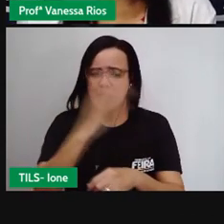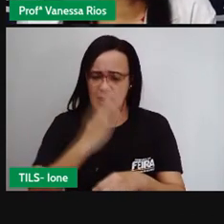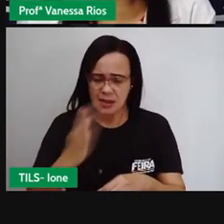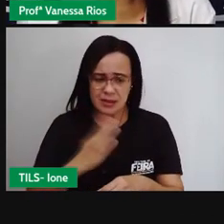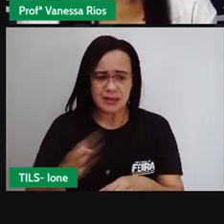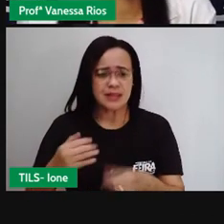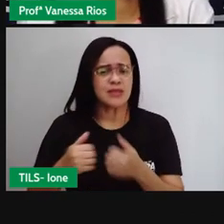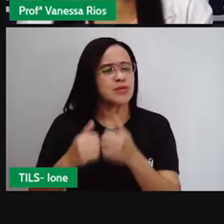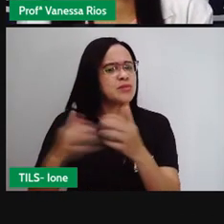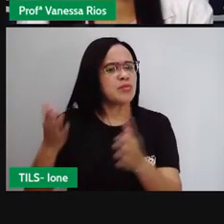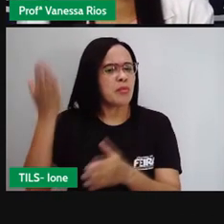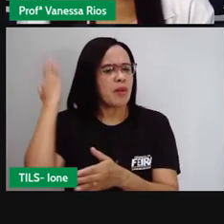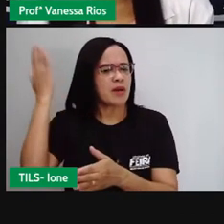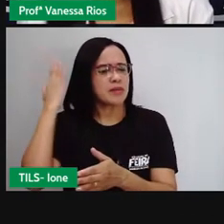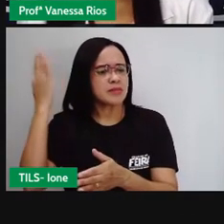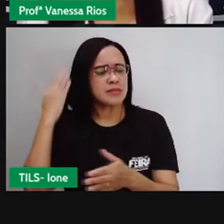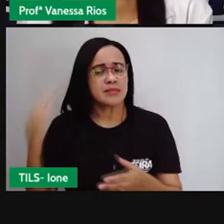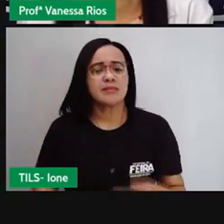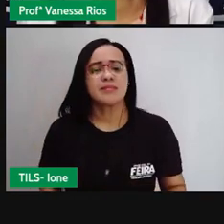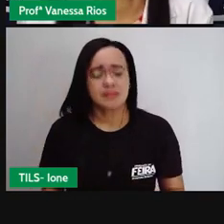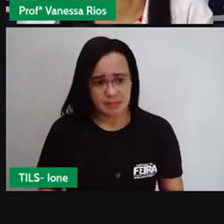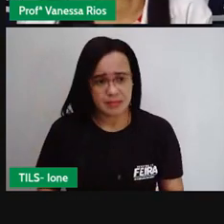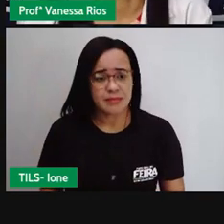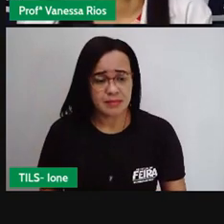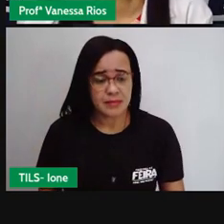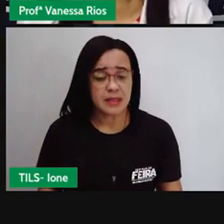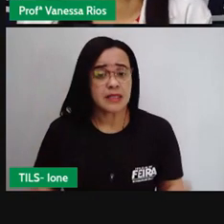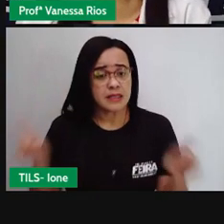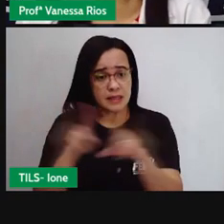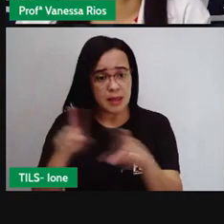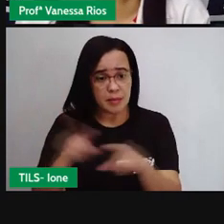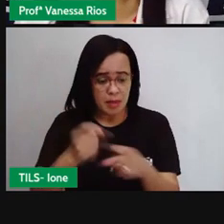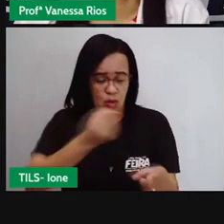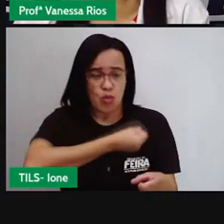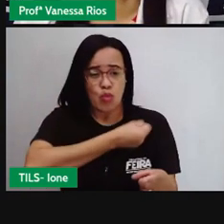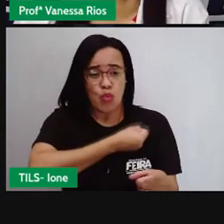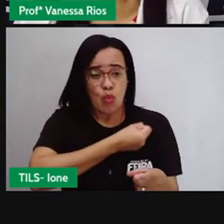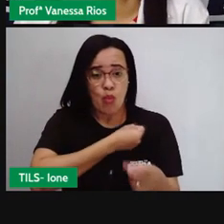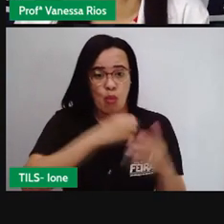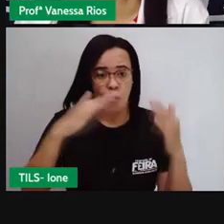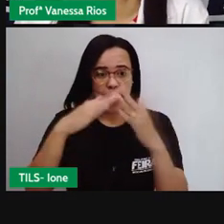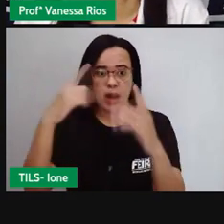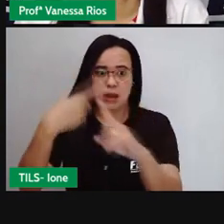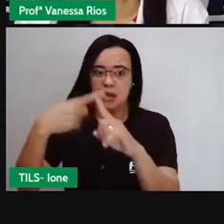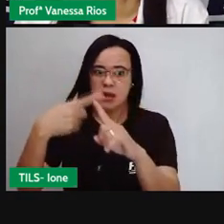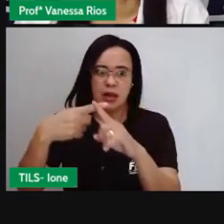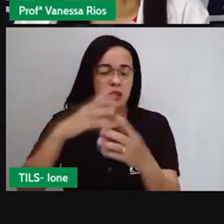de muito destaque o número de igrejas que Salvador possui.